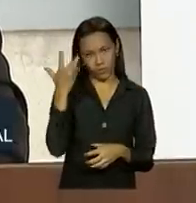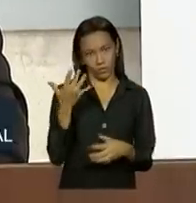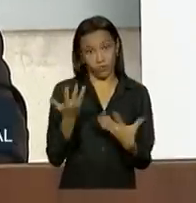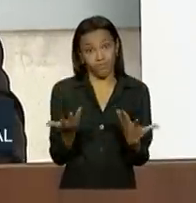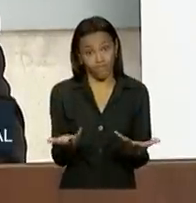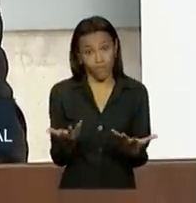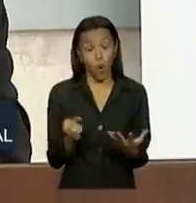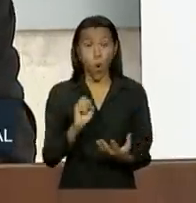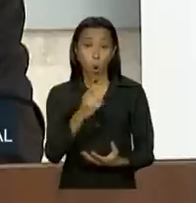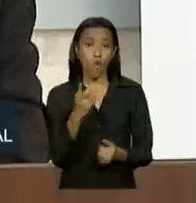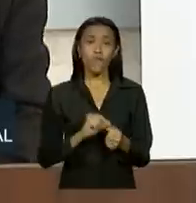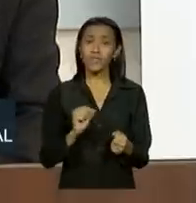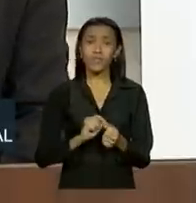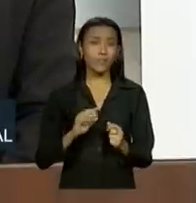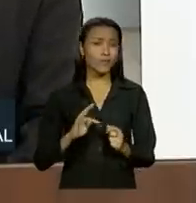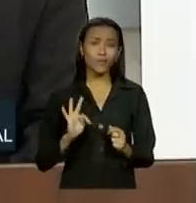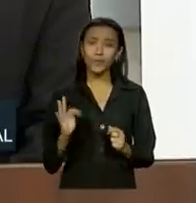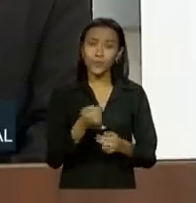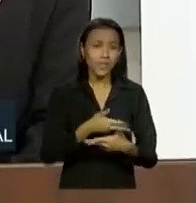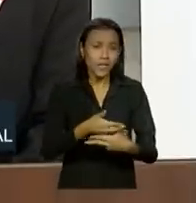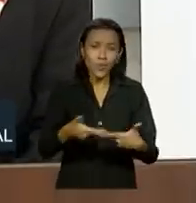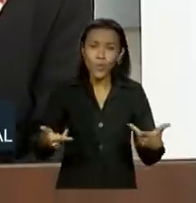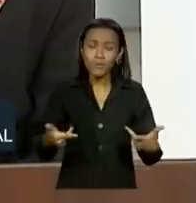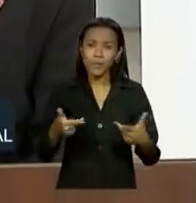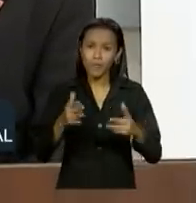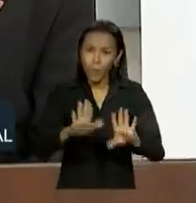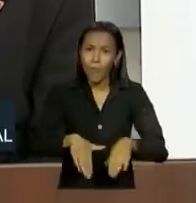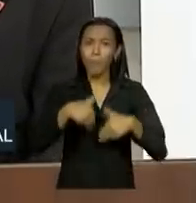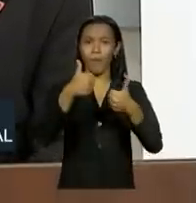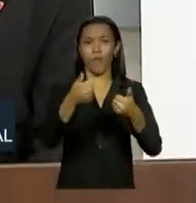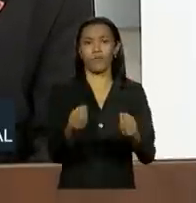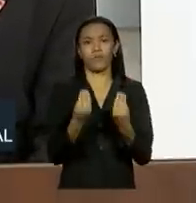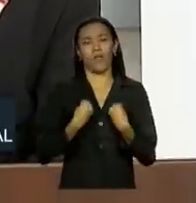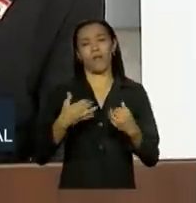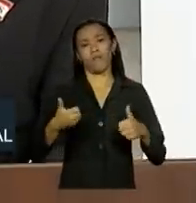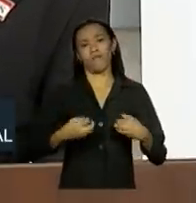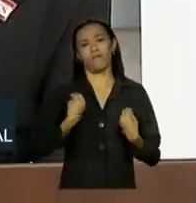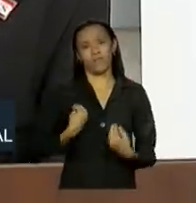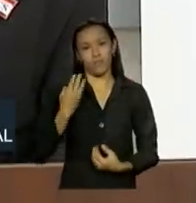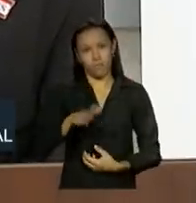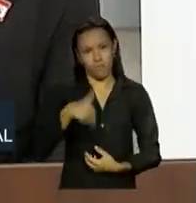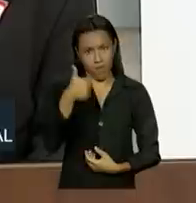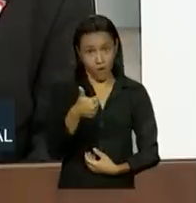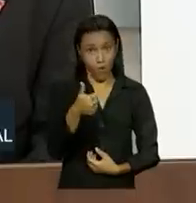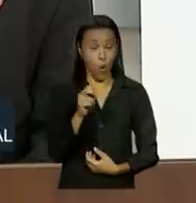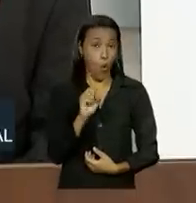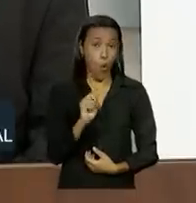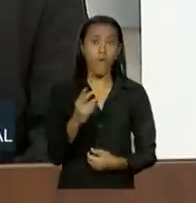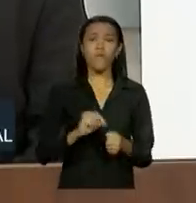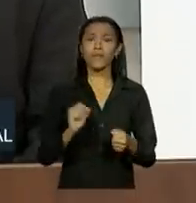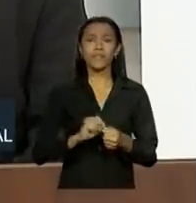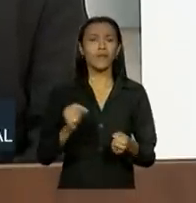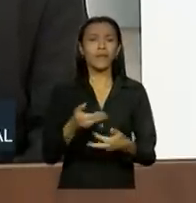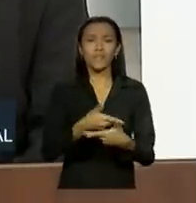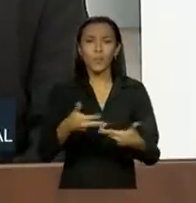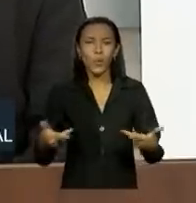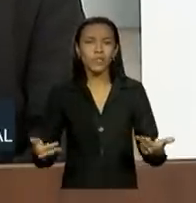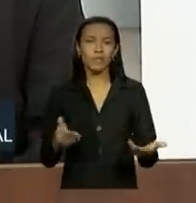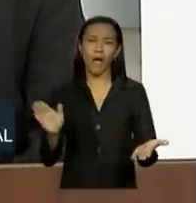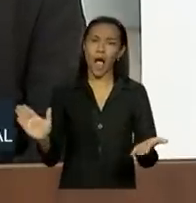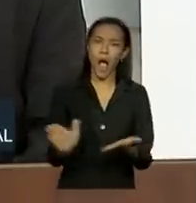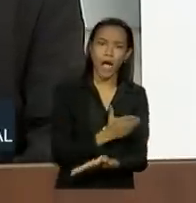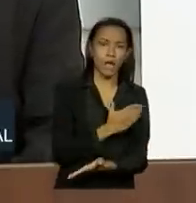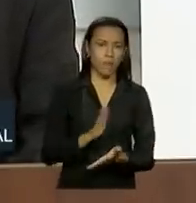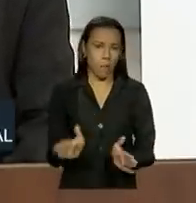Ou fazer tudo isso para ter qualidade de vida? Ou fazer tudo isso para eliminar a miséria e a